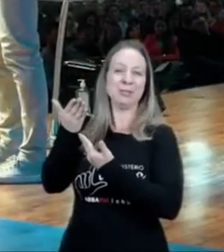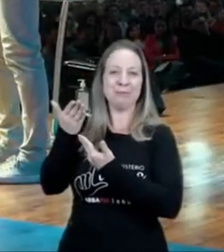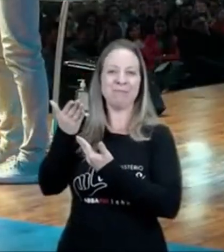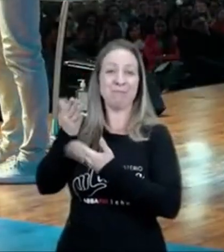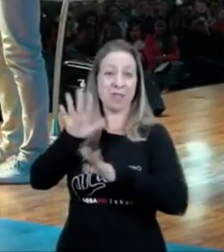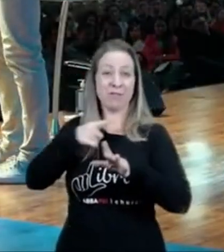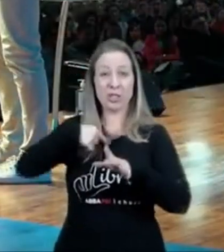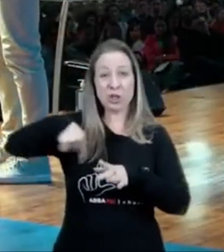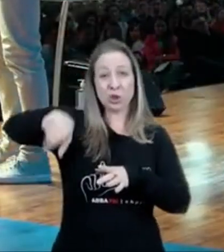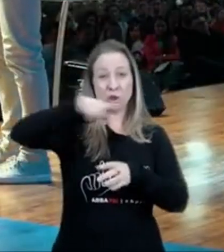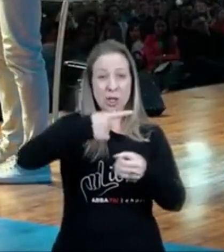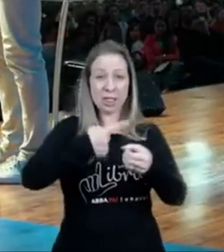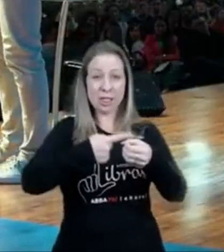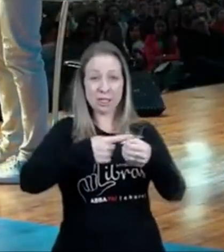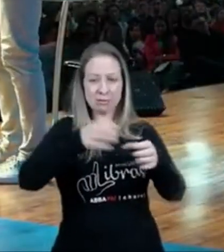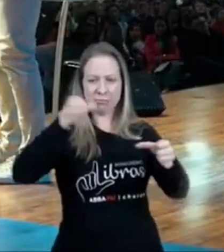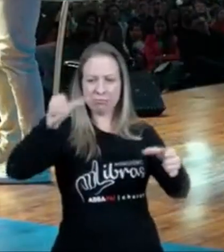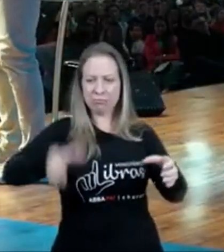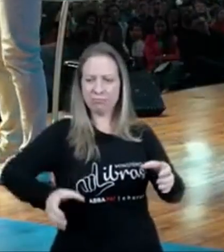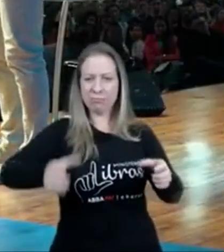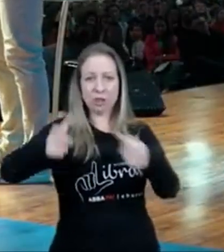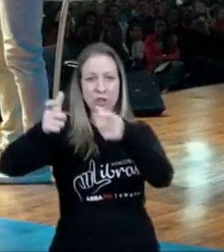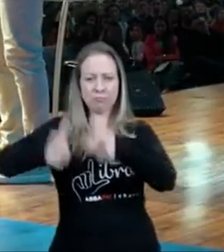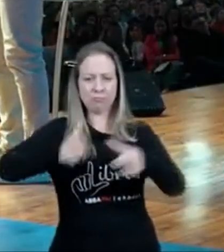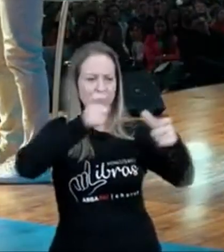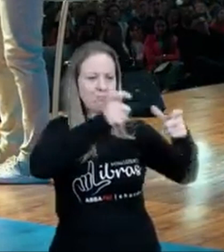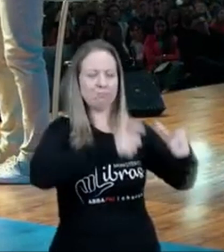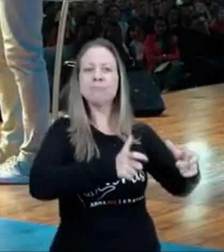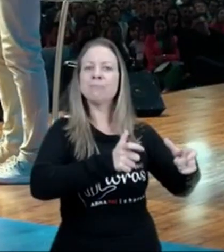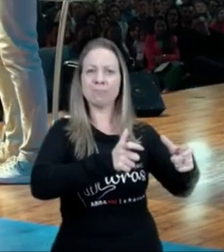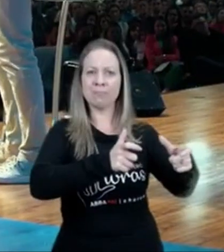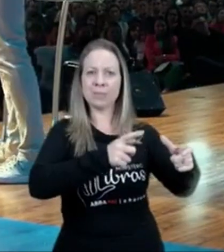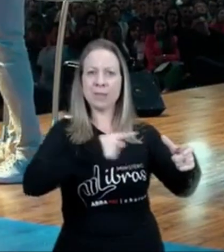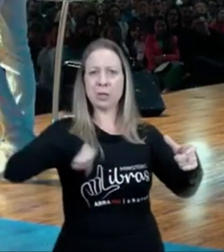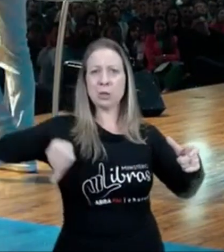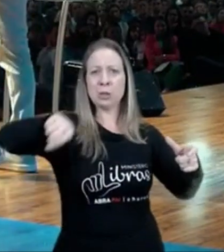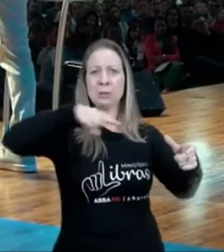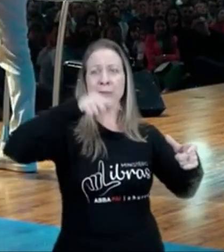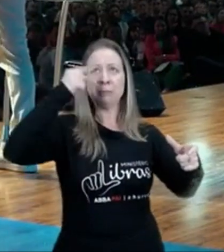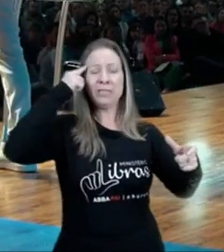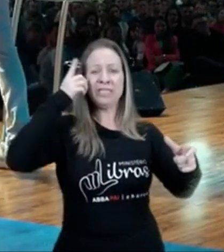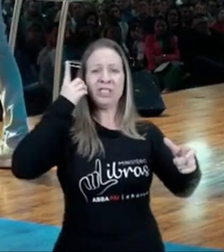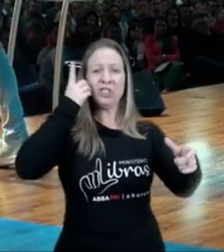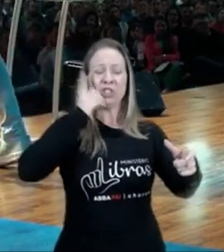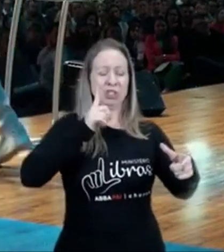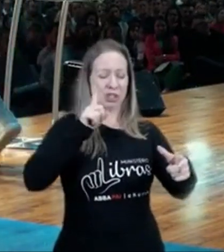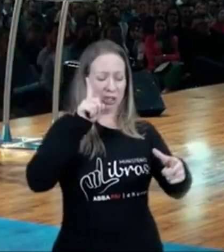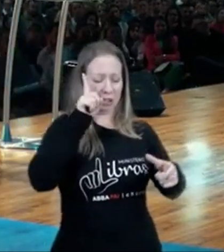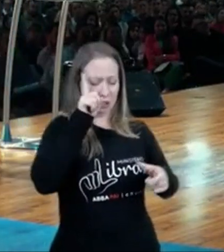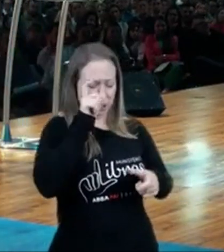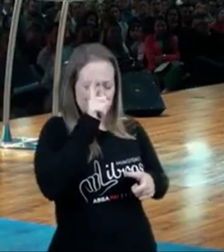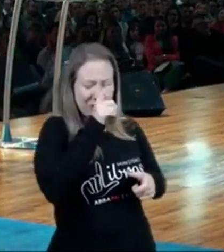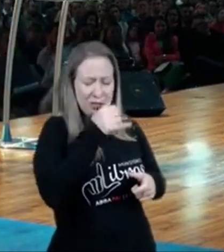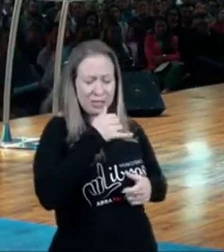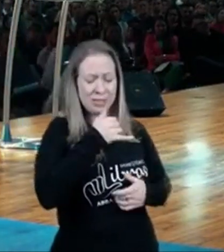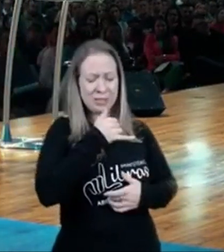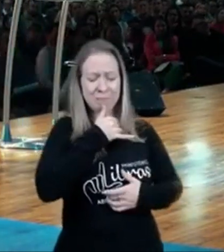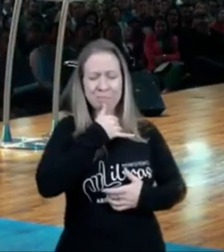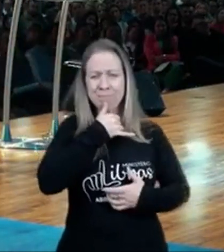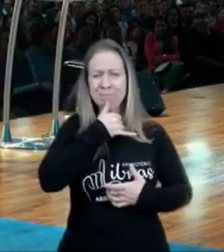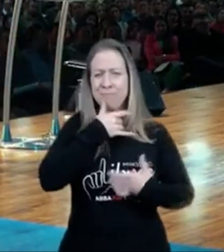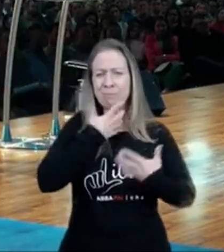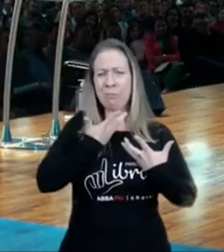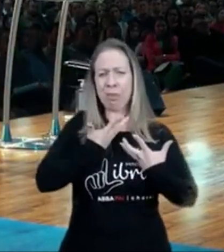Macedônia, os títulos são fundamentais, tem dias que não são fáceis, tem dias que a gente está desanimado irmão,